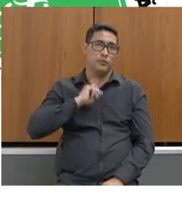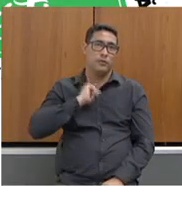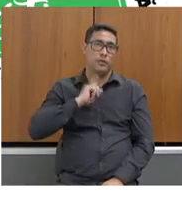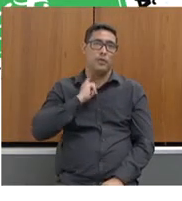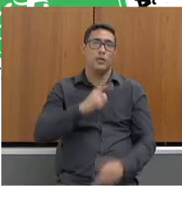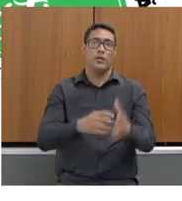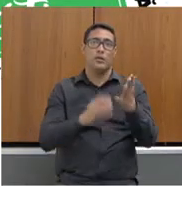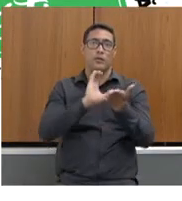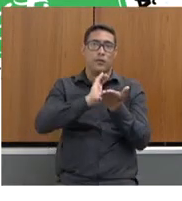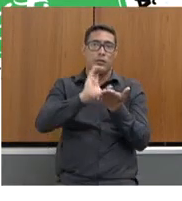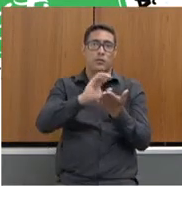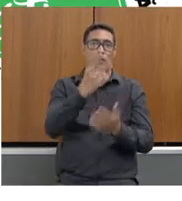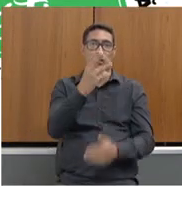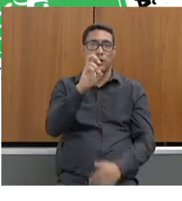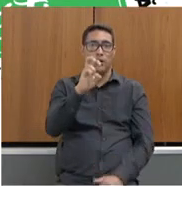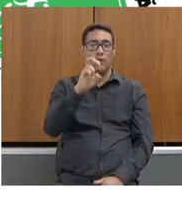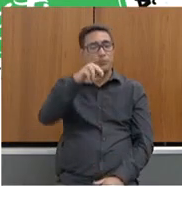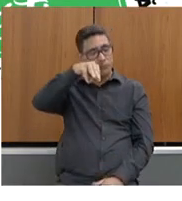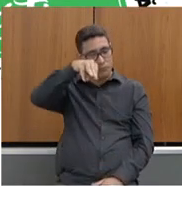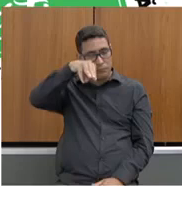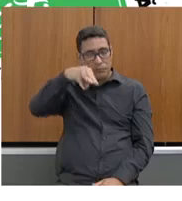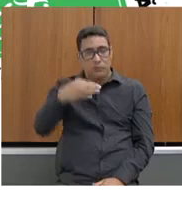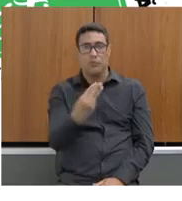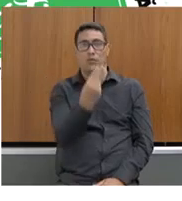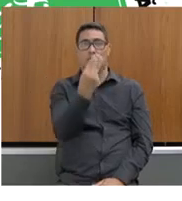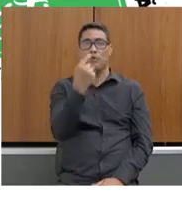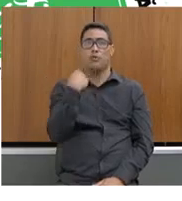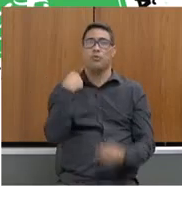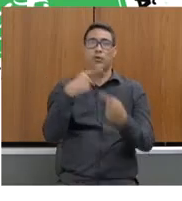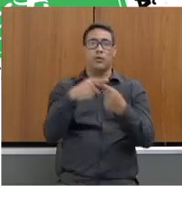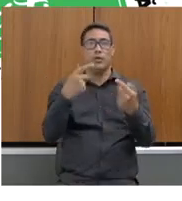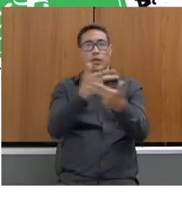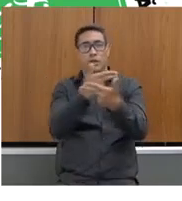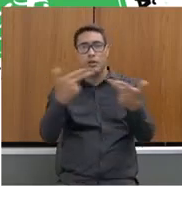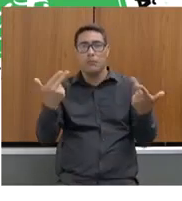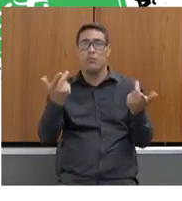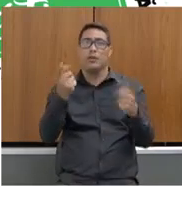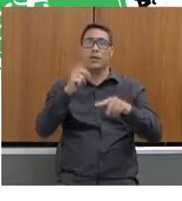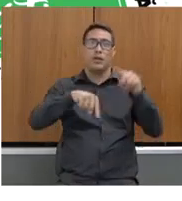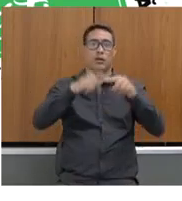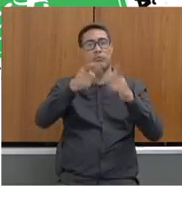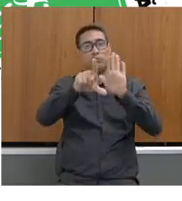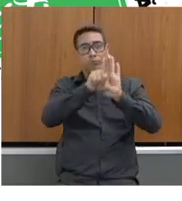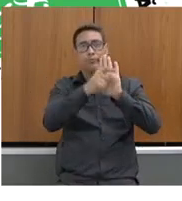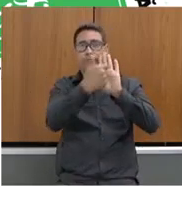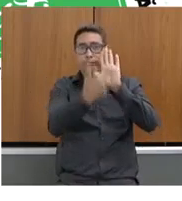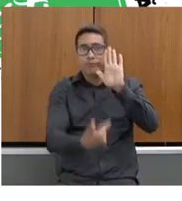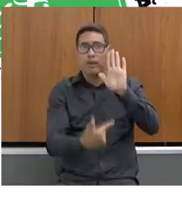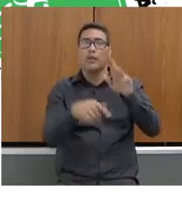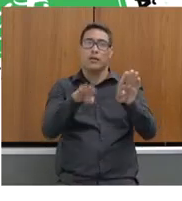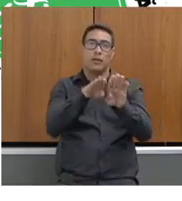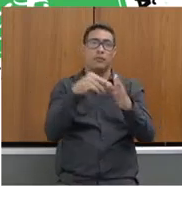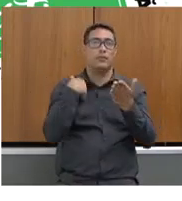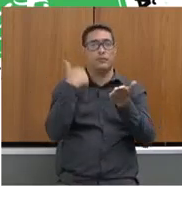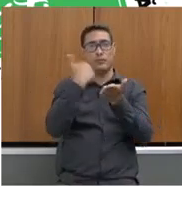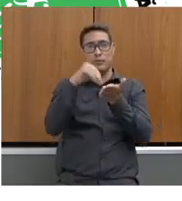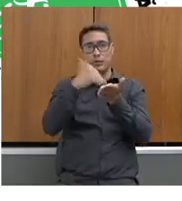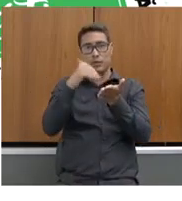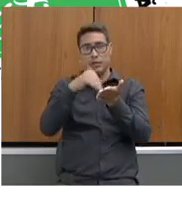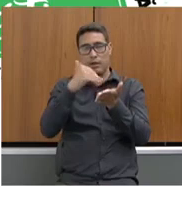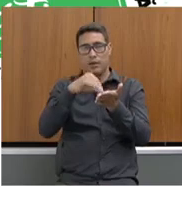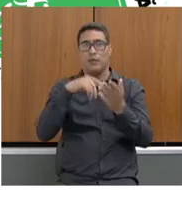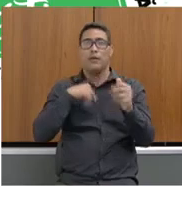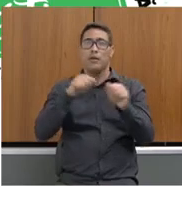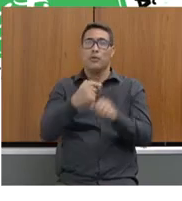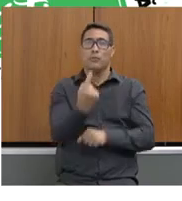investimento de 35 milhões entre emendas parlamentares e orçamento próprio da Secretaria. Fizemos um